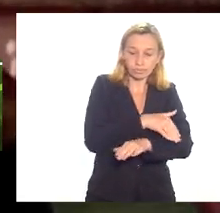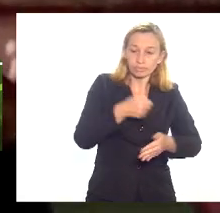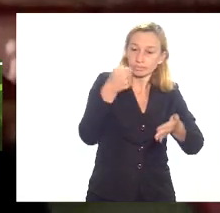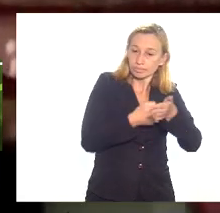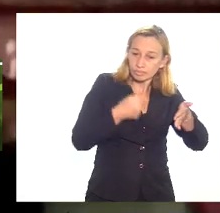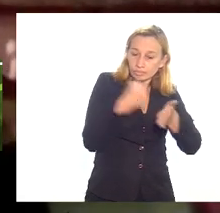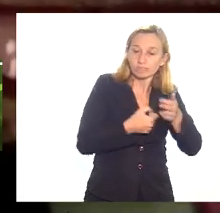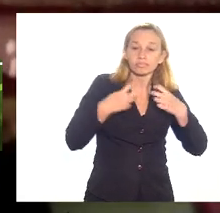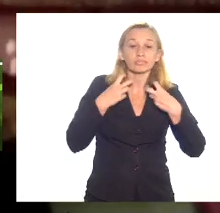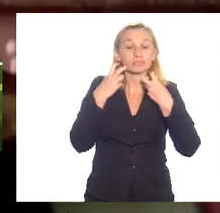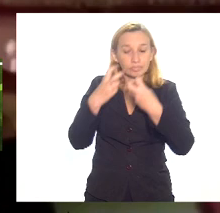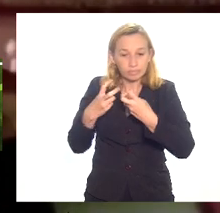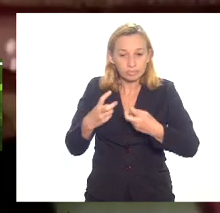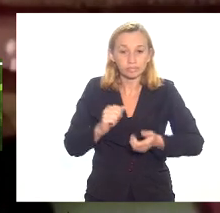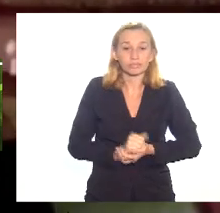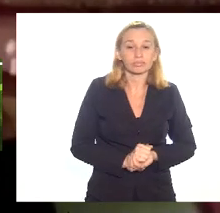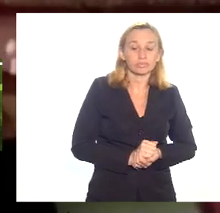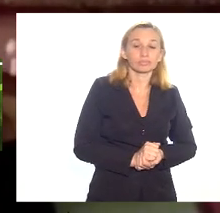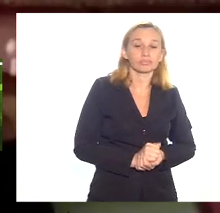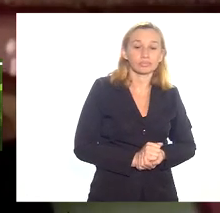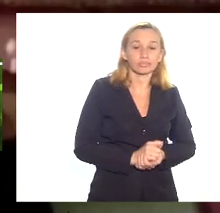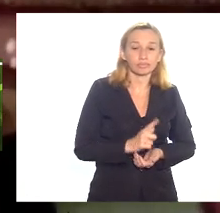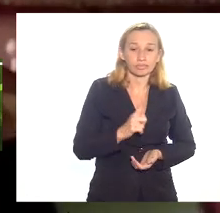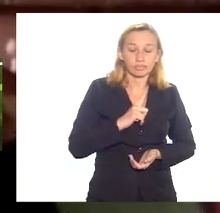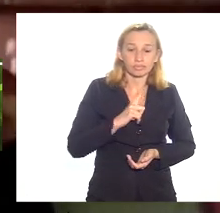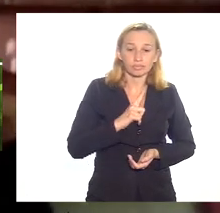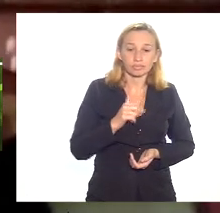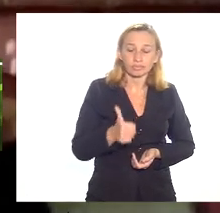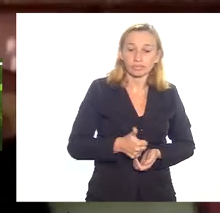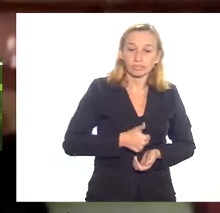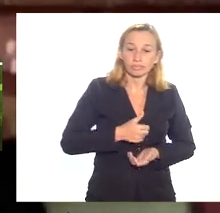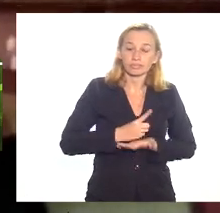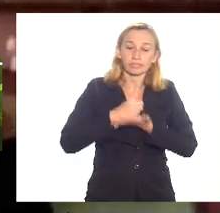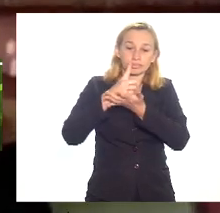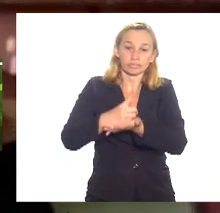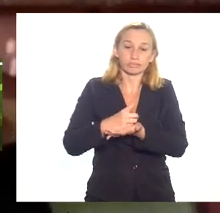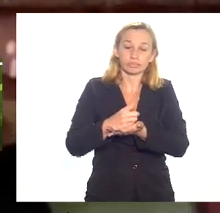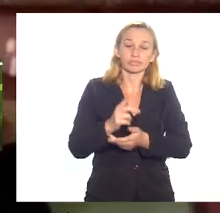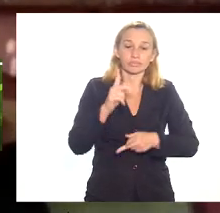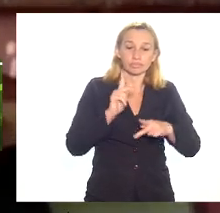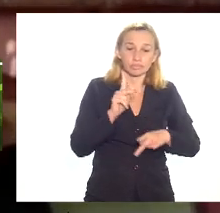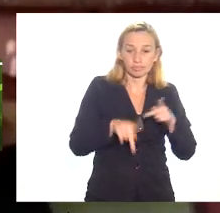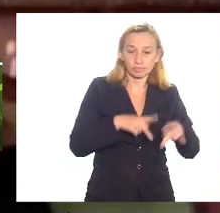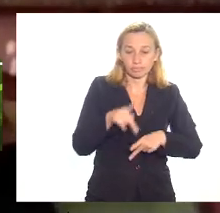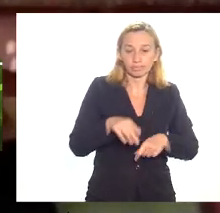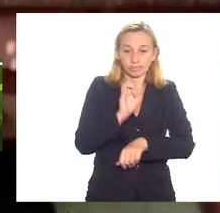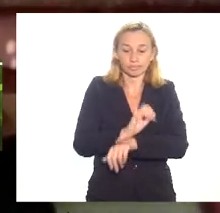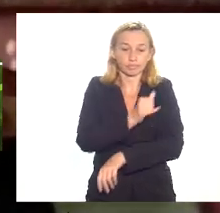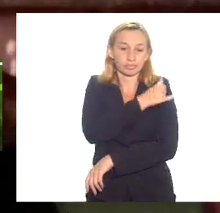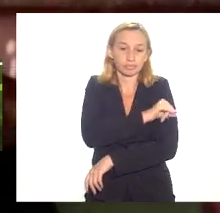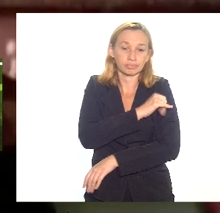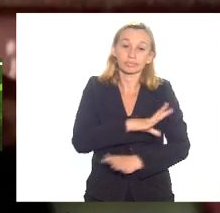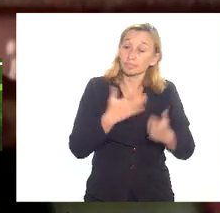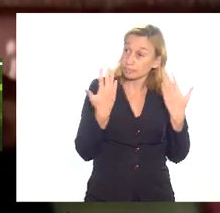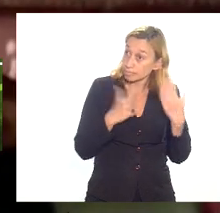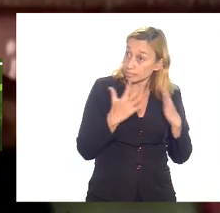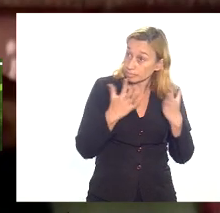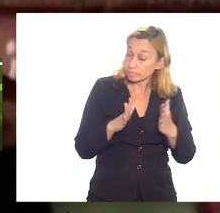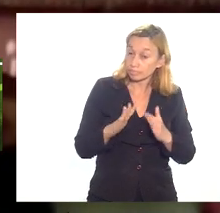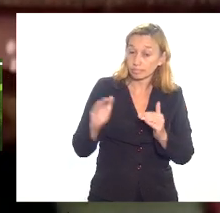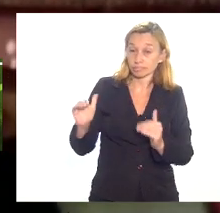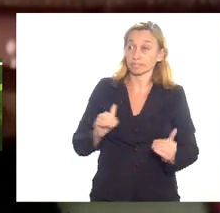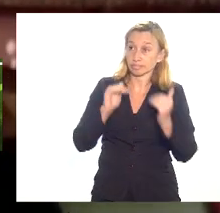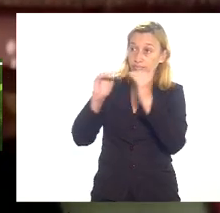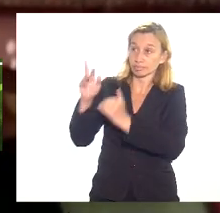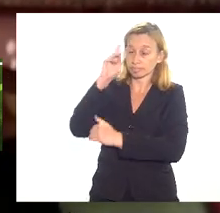gritando para que houvesse o mínimo de dignidade para a população do estado do Rio de Janeiro parabenizar vossa excelência